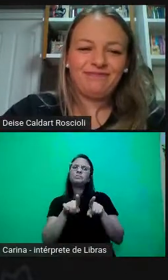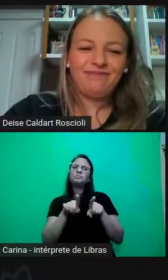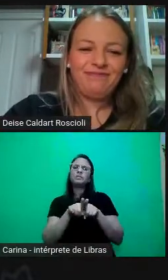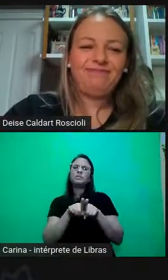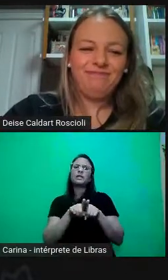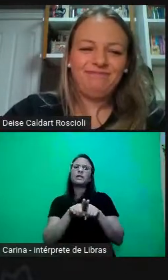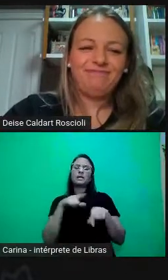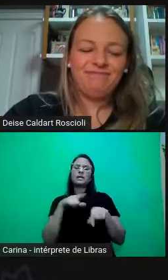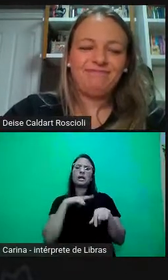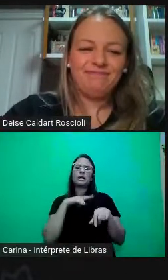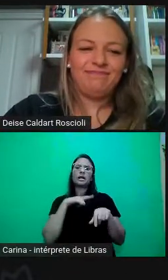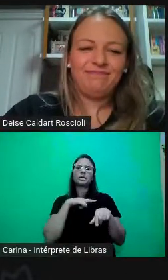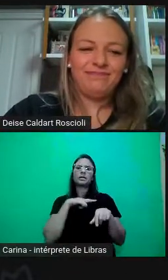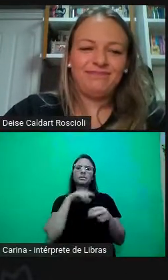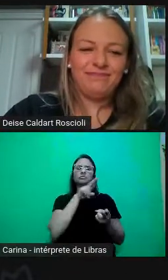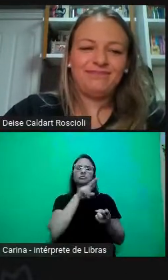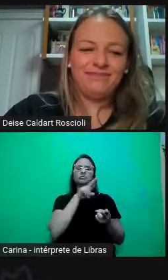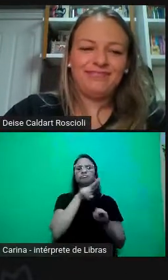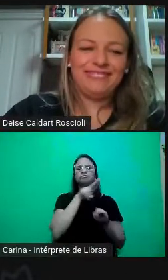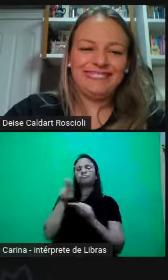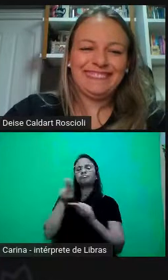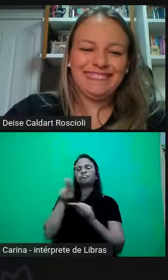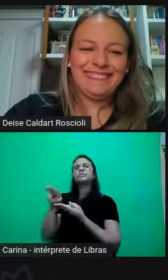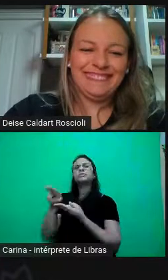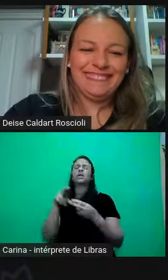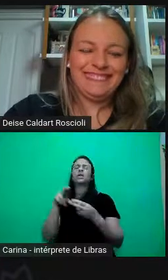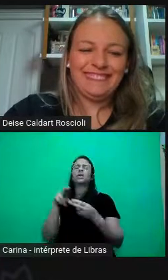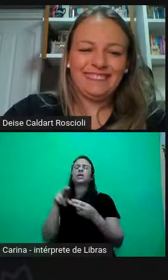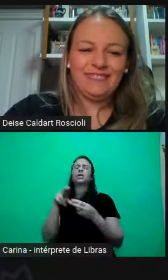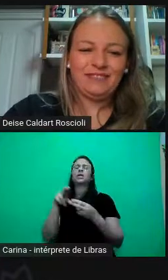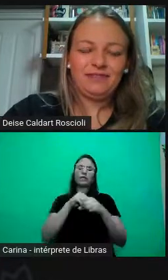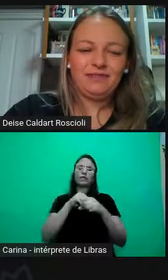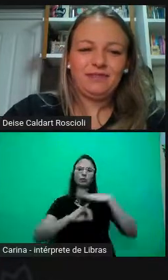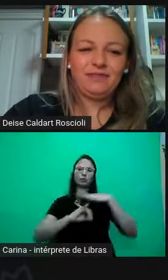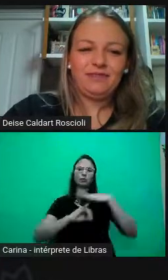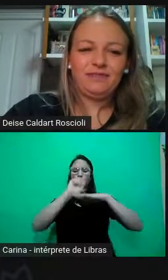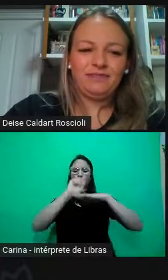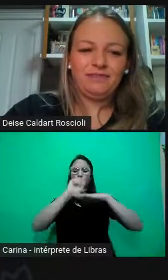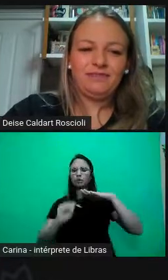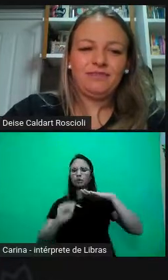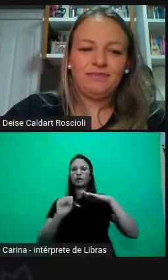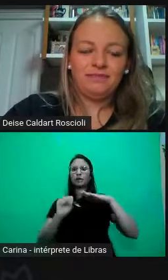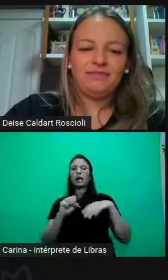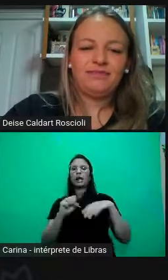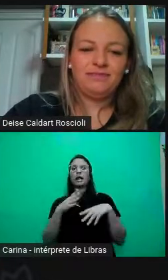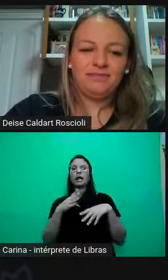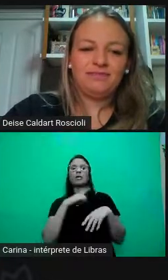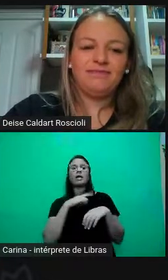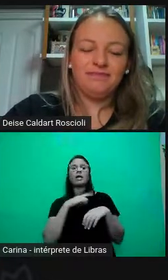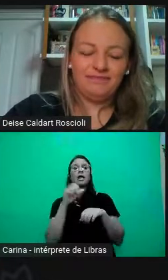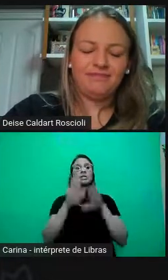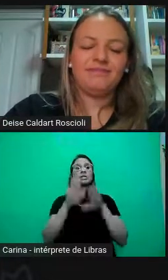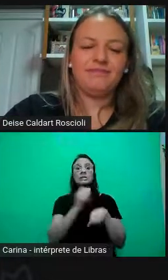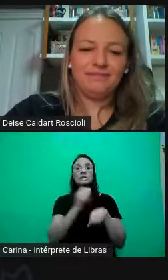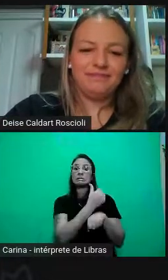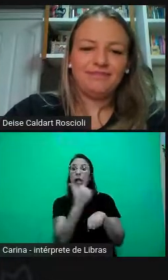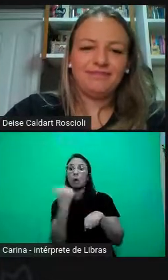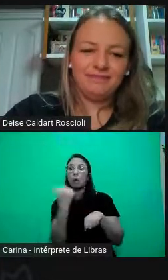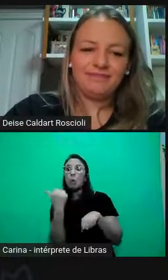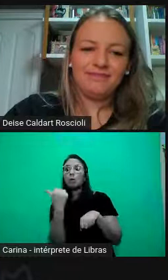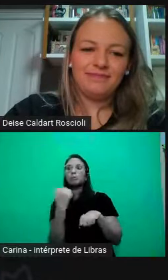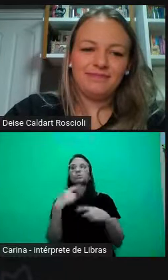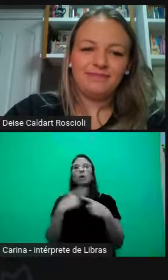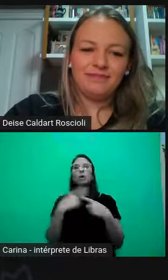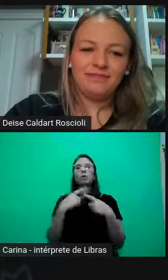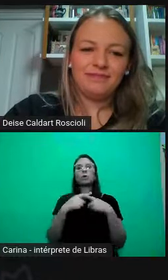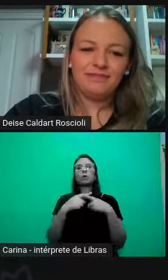Bem lembrado, né? Eu lembrei disso agora que você falou. Costumam pegar carona porque o campus é distante, né? Os meninos